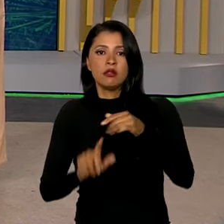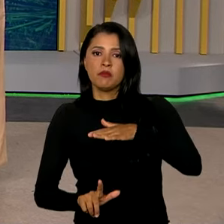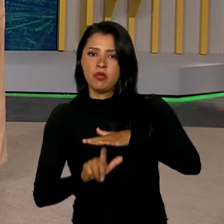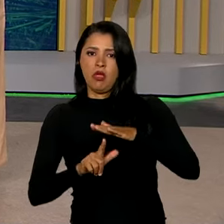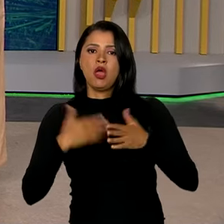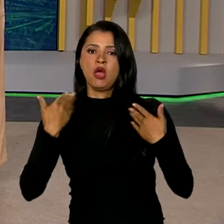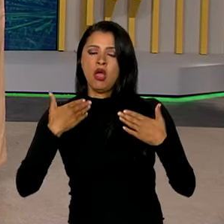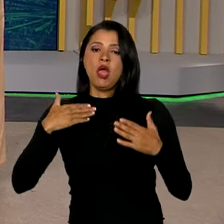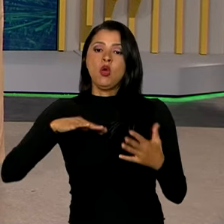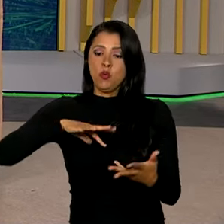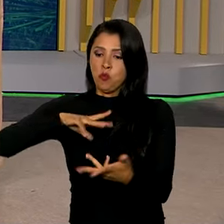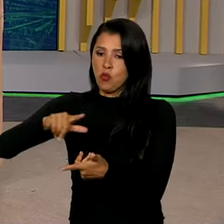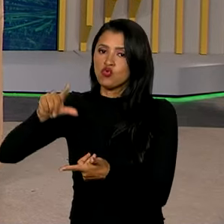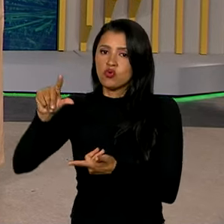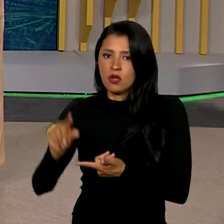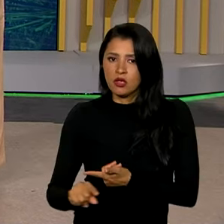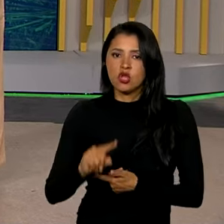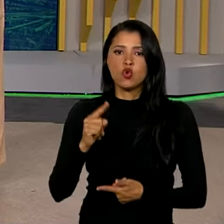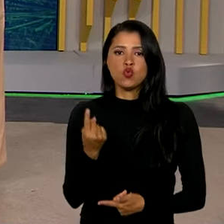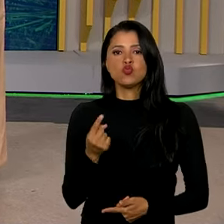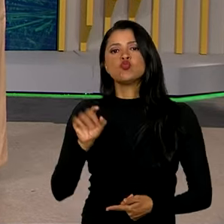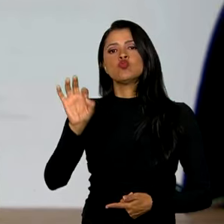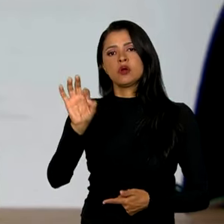temperatura global em 1,5 grau.